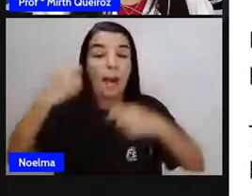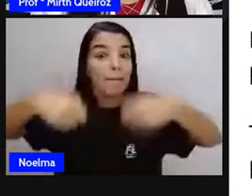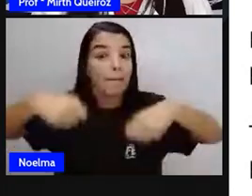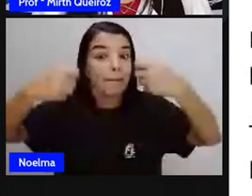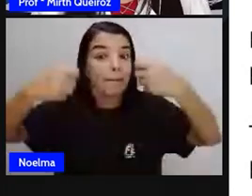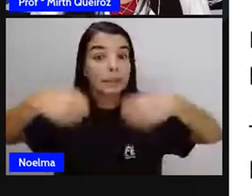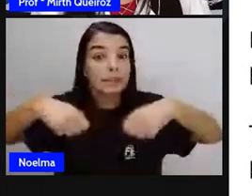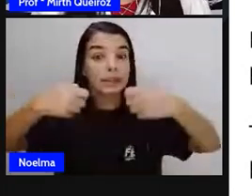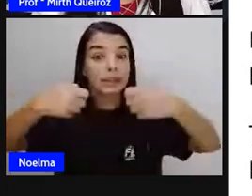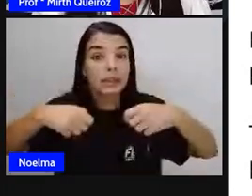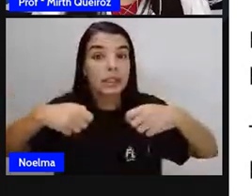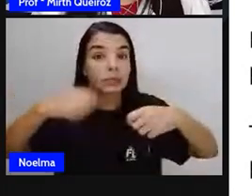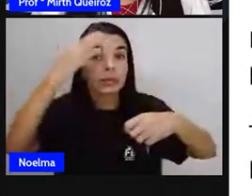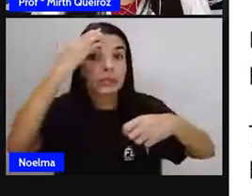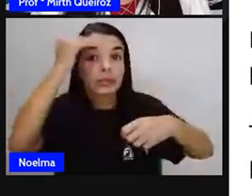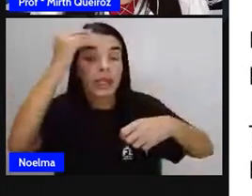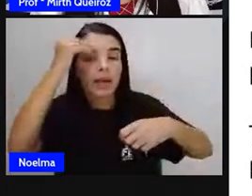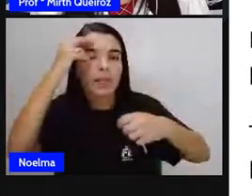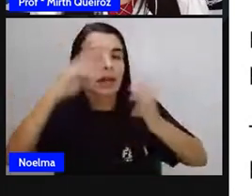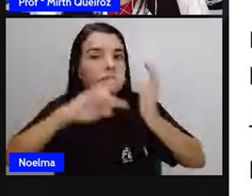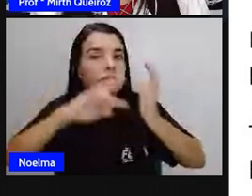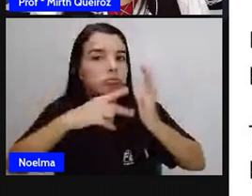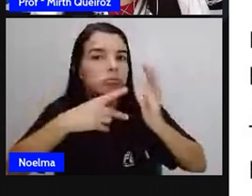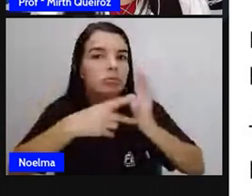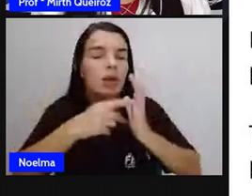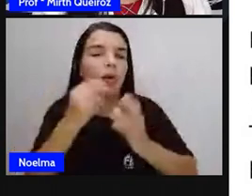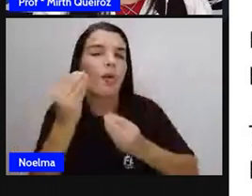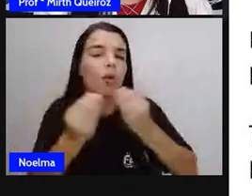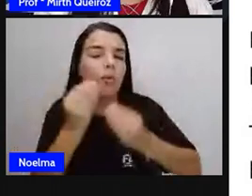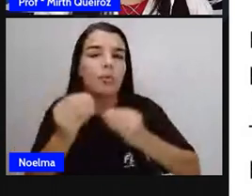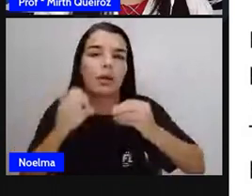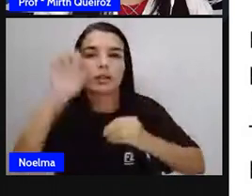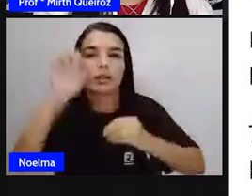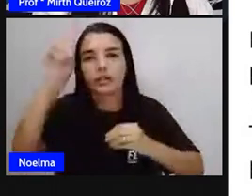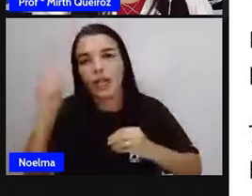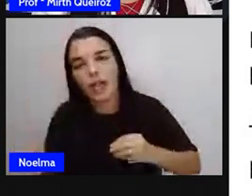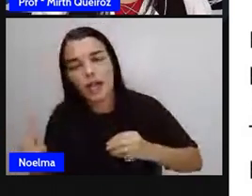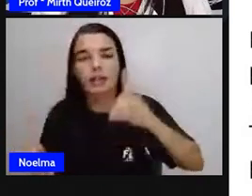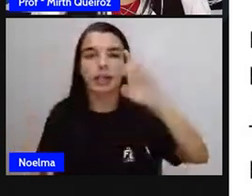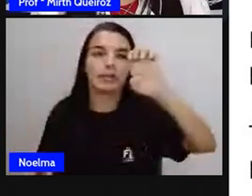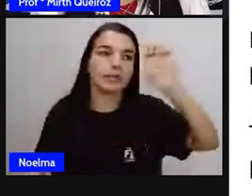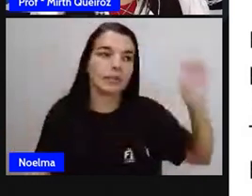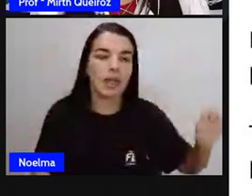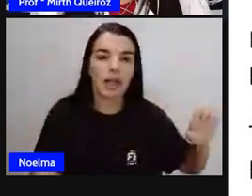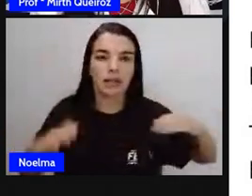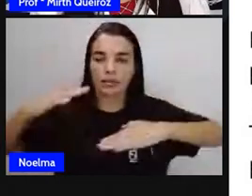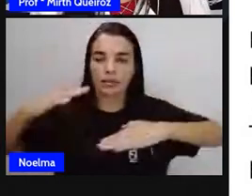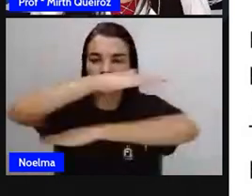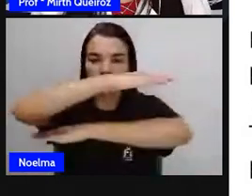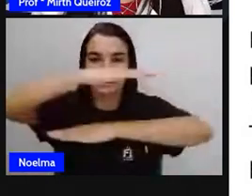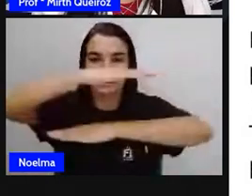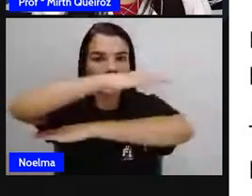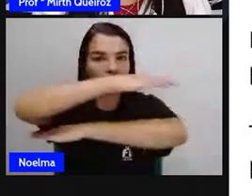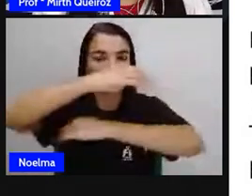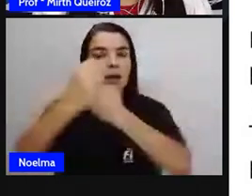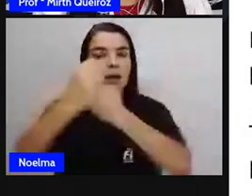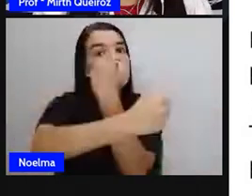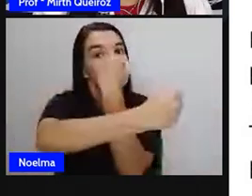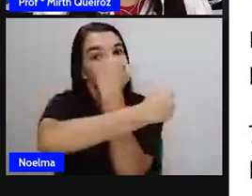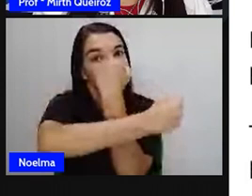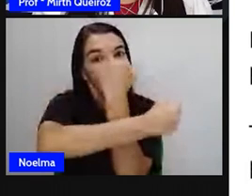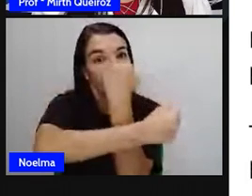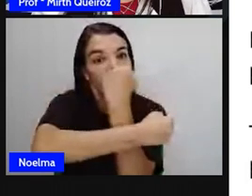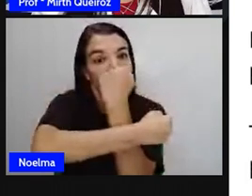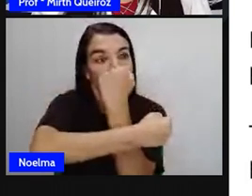Precisamos saber conceitos como a direita, a esquerda, paralela, a perpendicular,